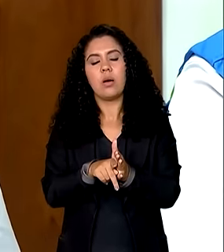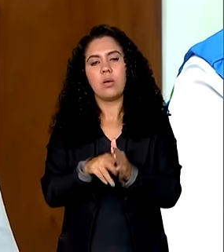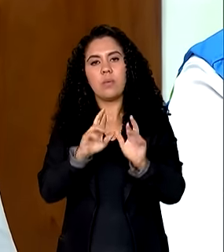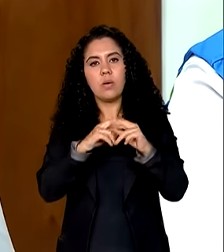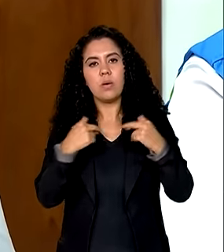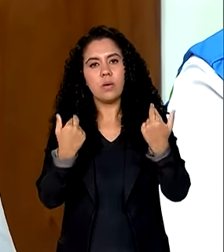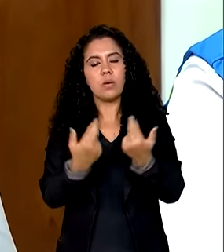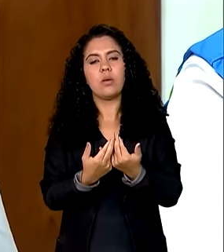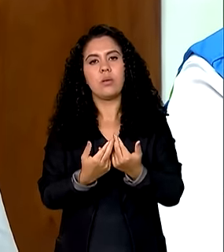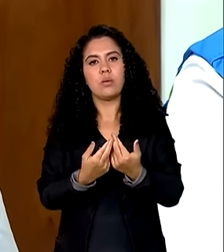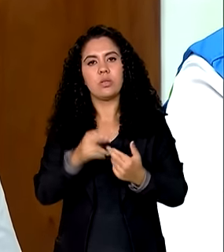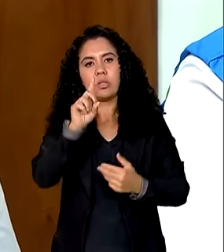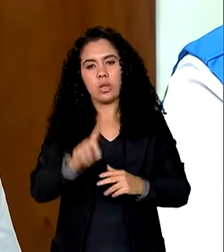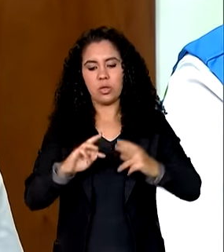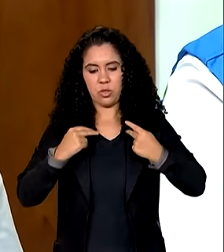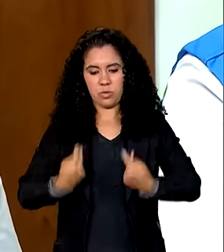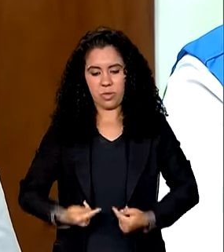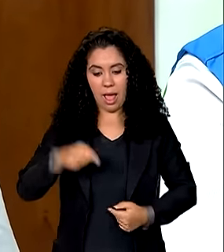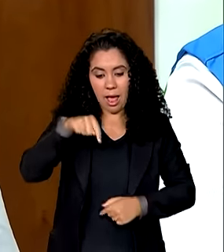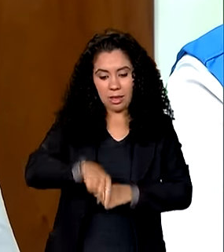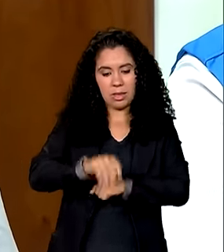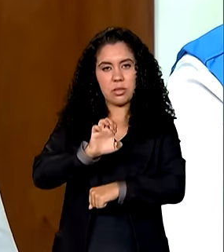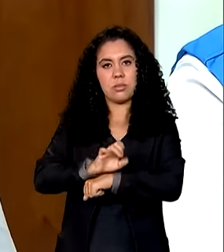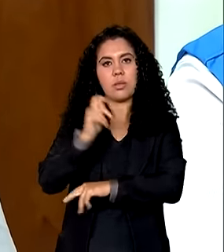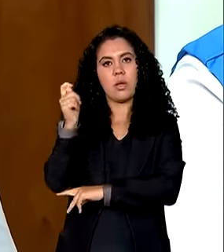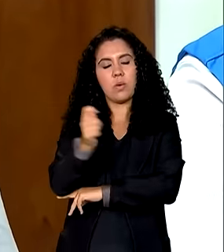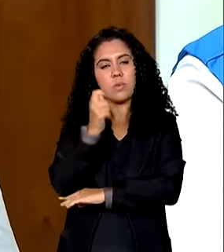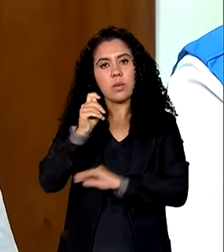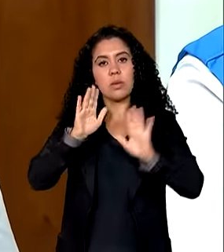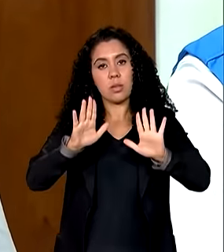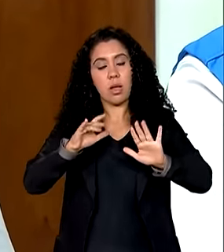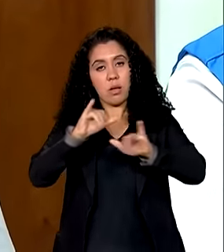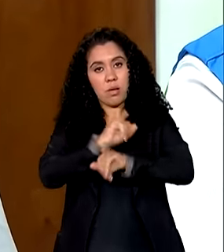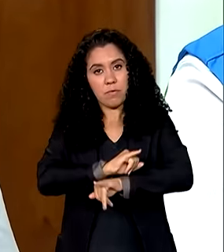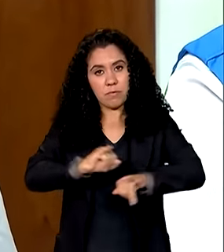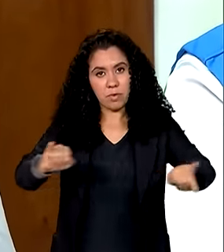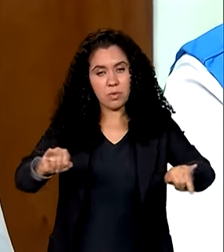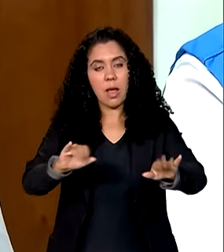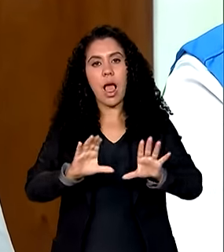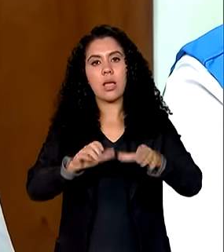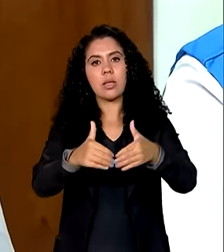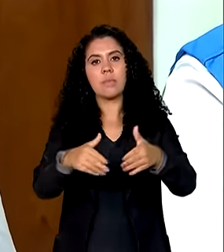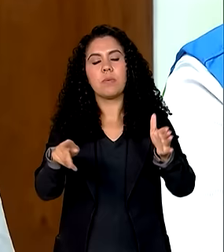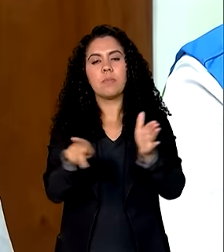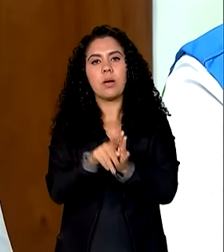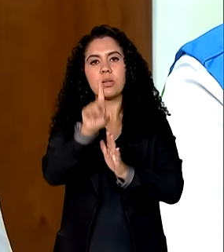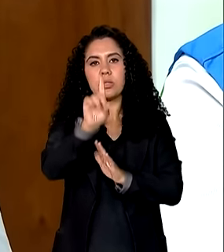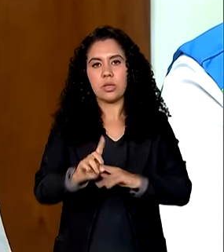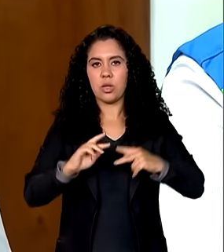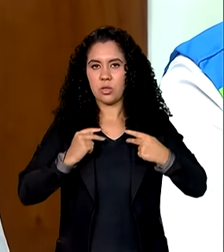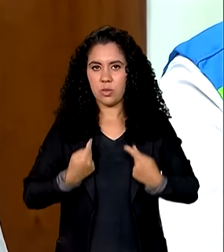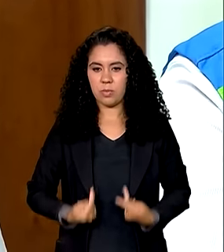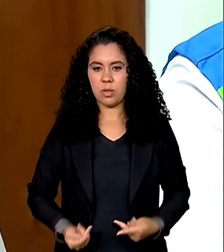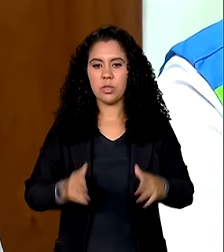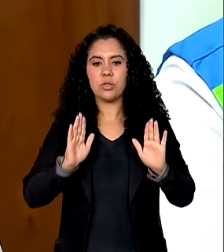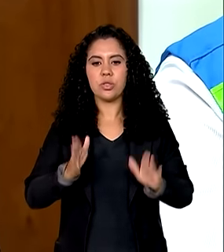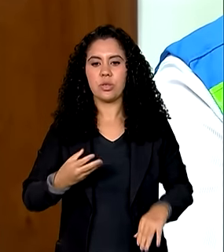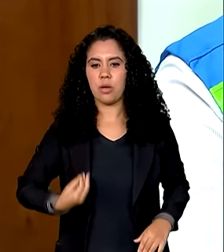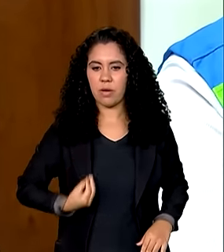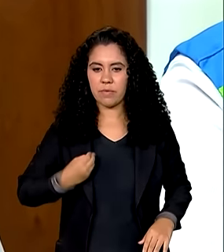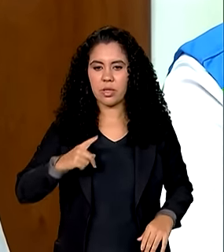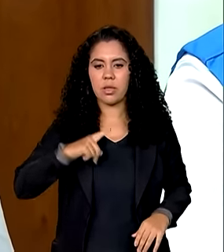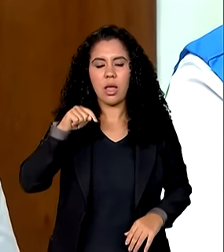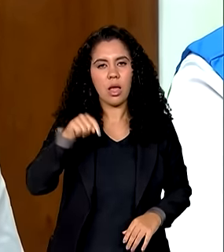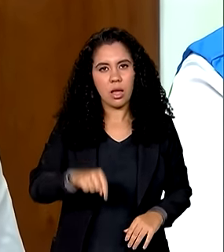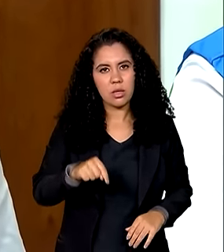aqui no Rio Grande do Sul bom primeiro para informar que as equipes do Ministério dos Direitos Humanos já estão aqui já há alguns